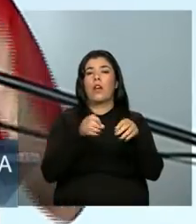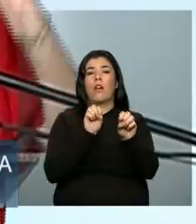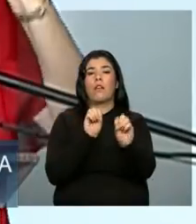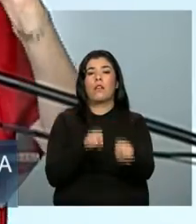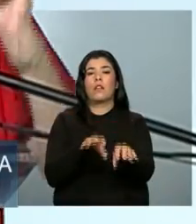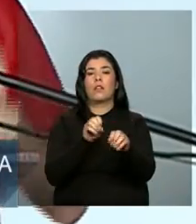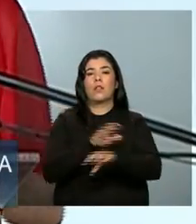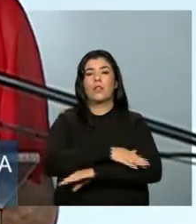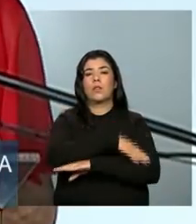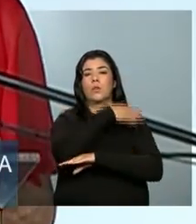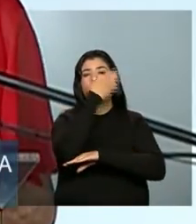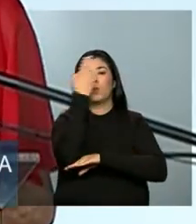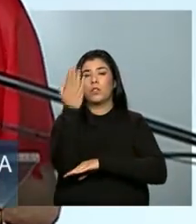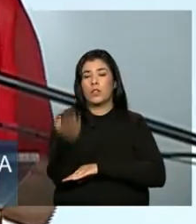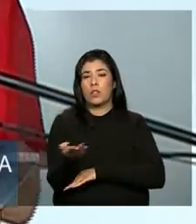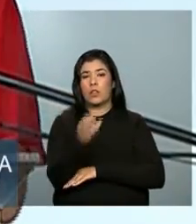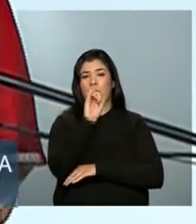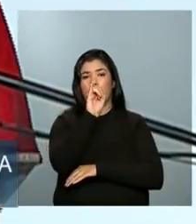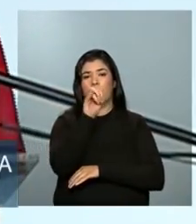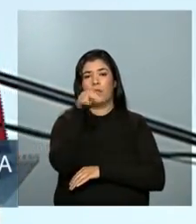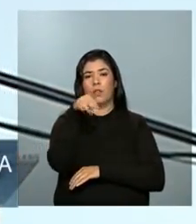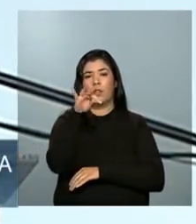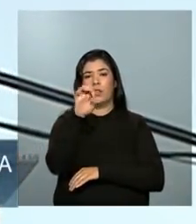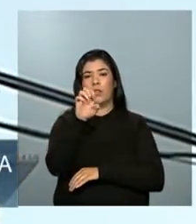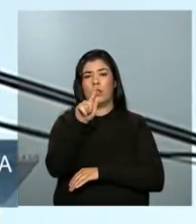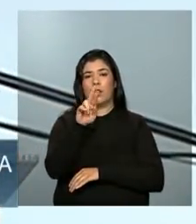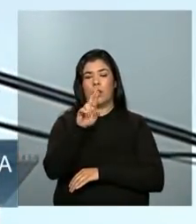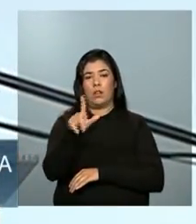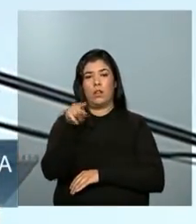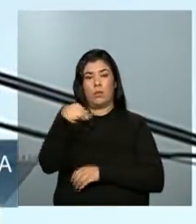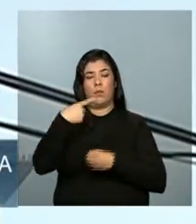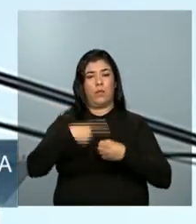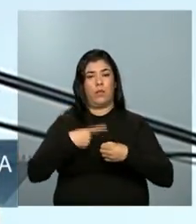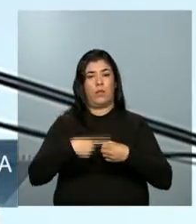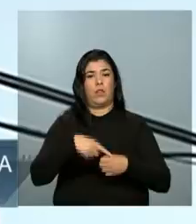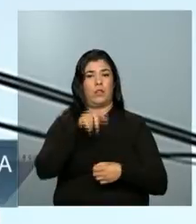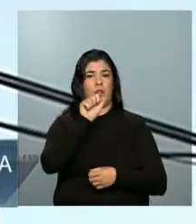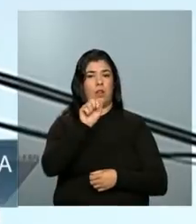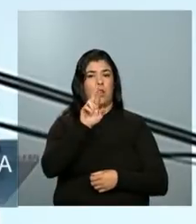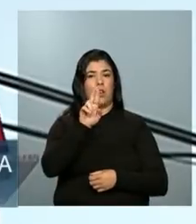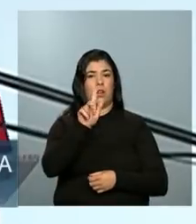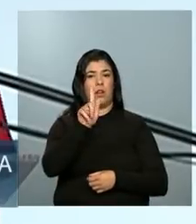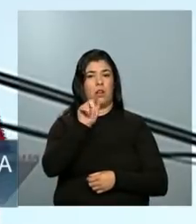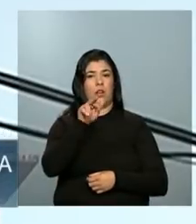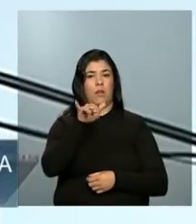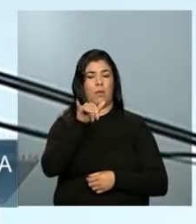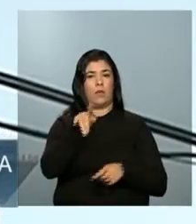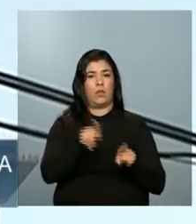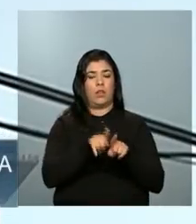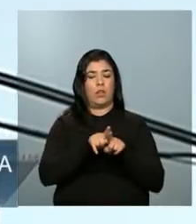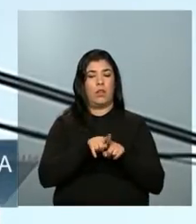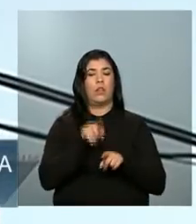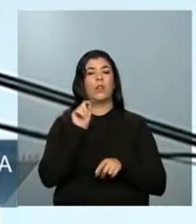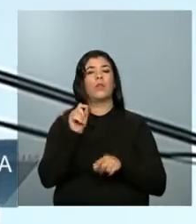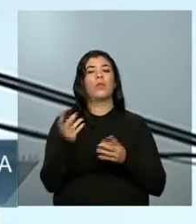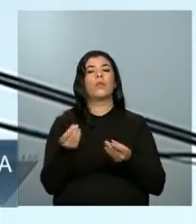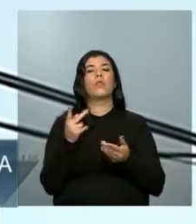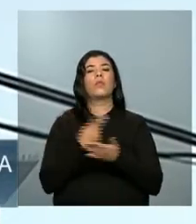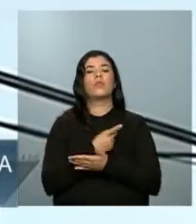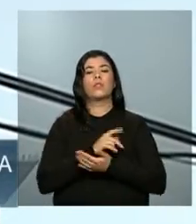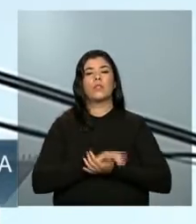aqui em Araguari. E aí, eu recebi das mãos